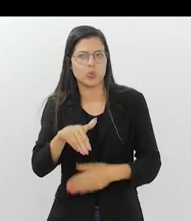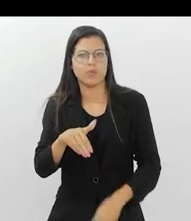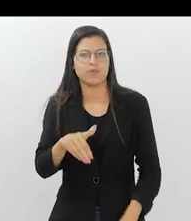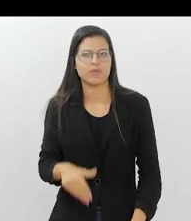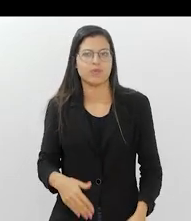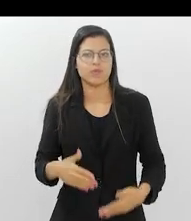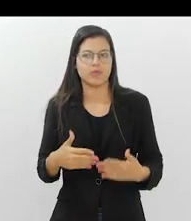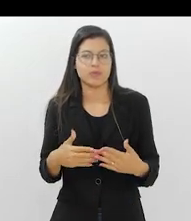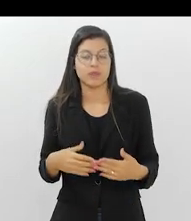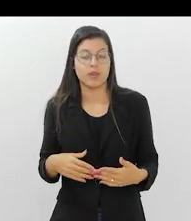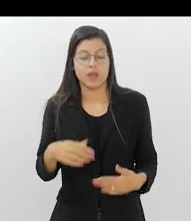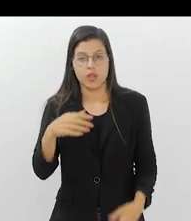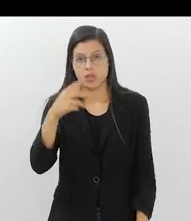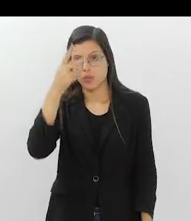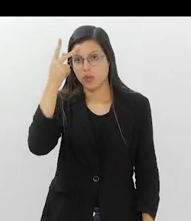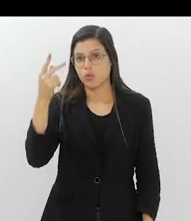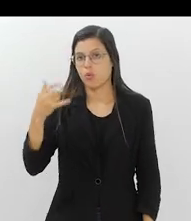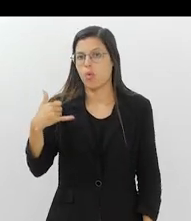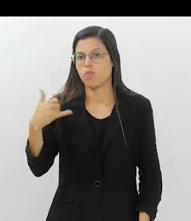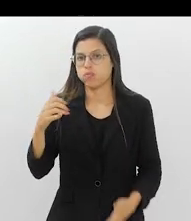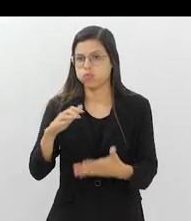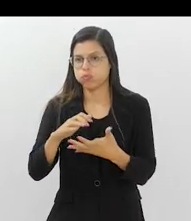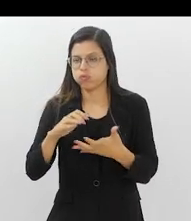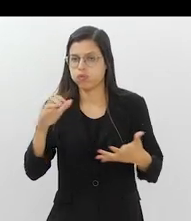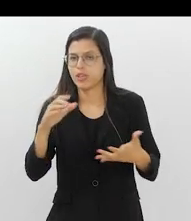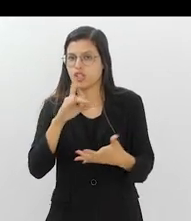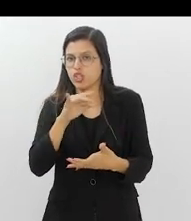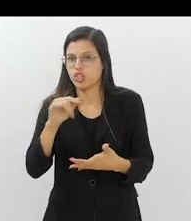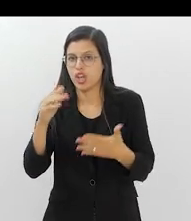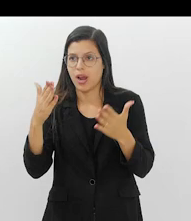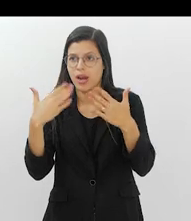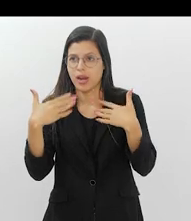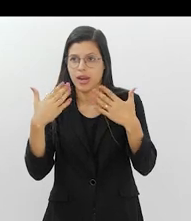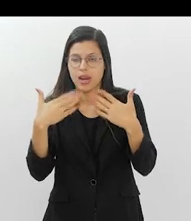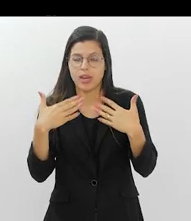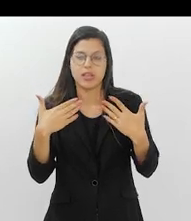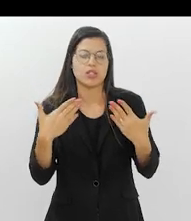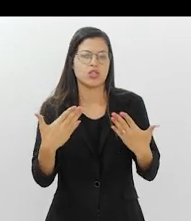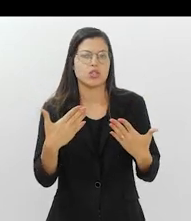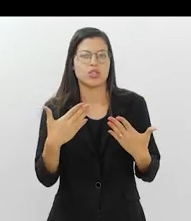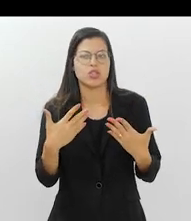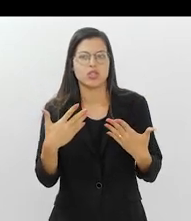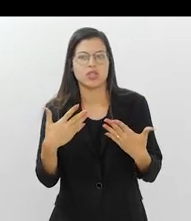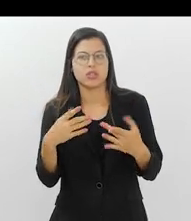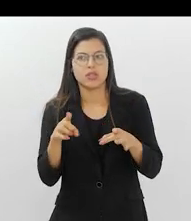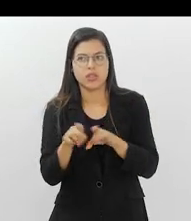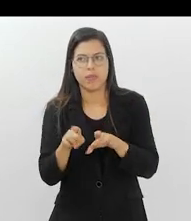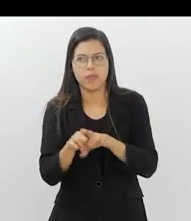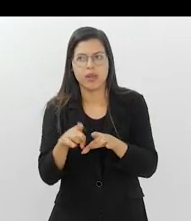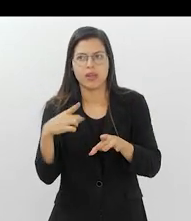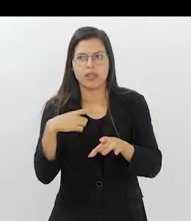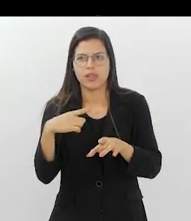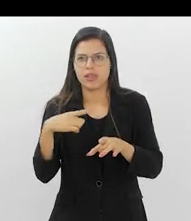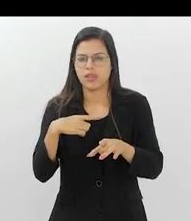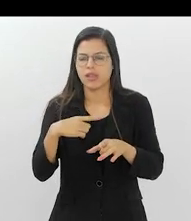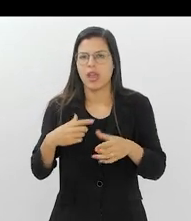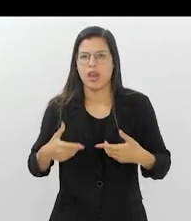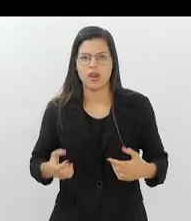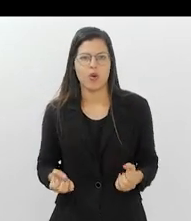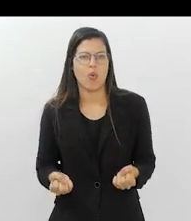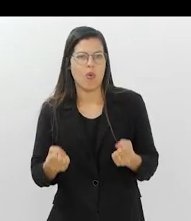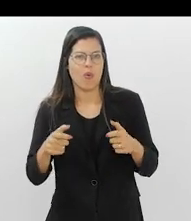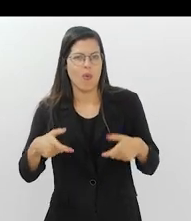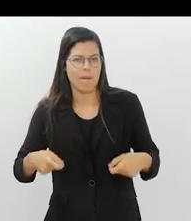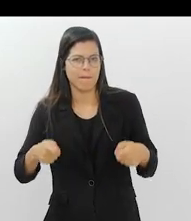idosos em dias de mais calor. Da mesma forma como a gente tem toda uma rouparia, lençóis,